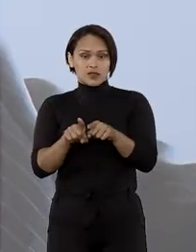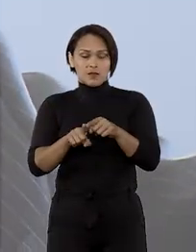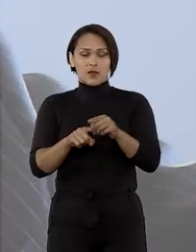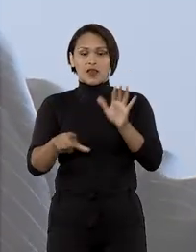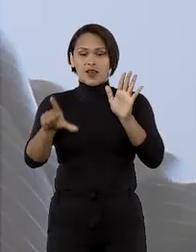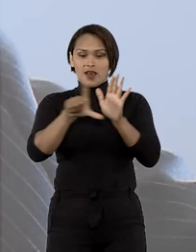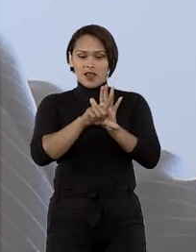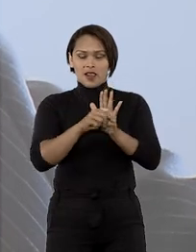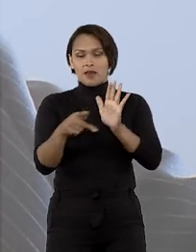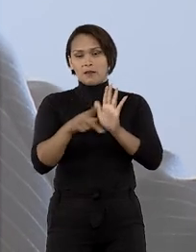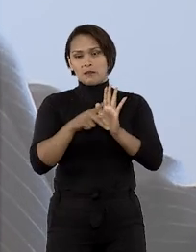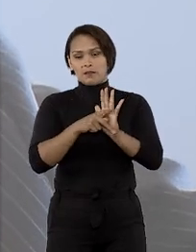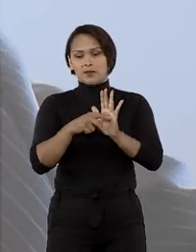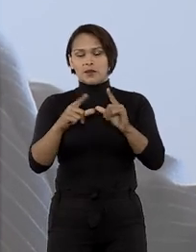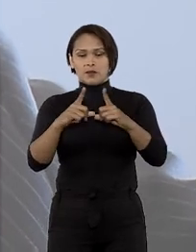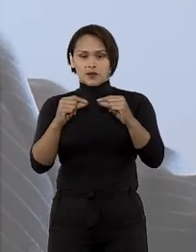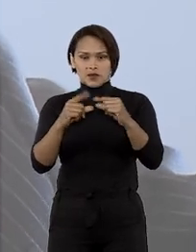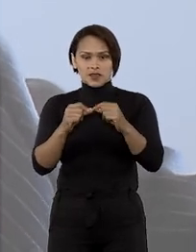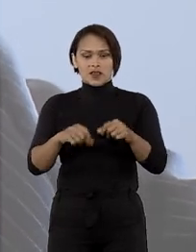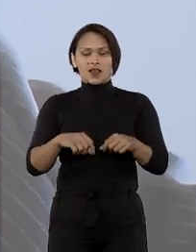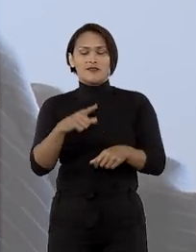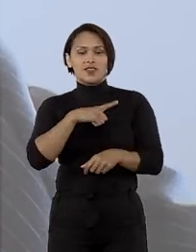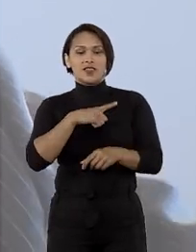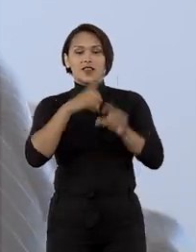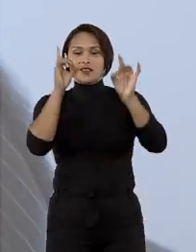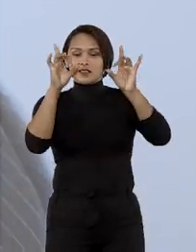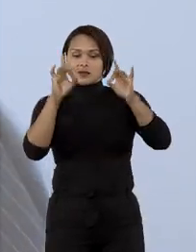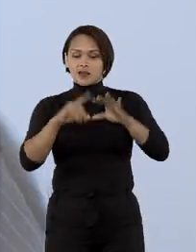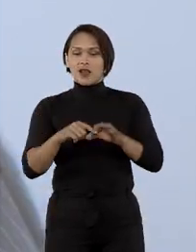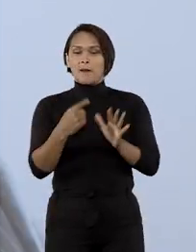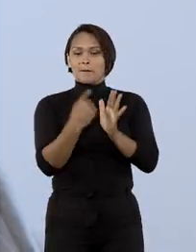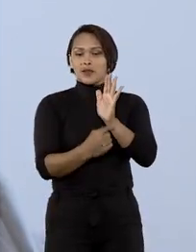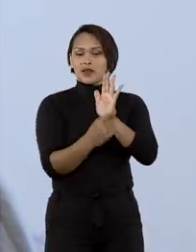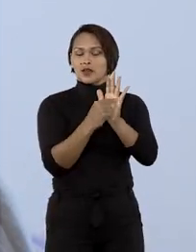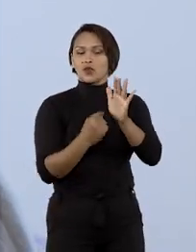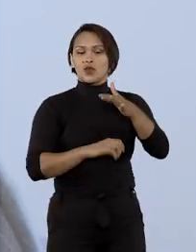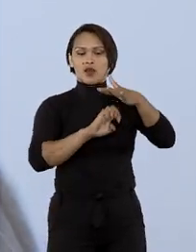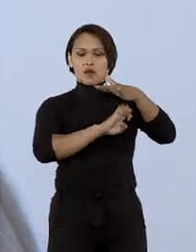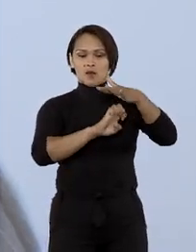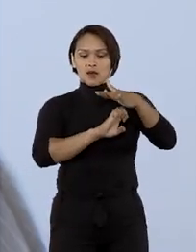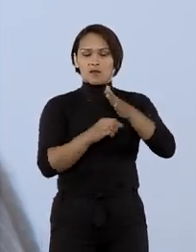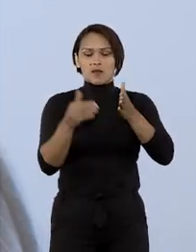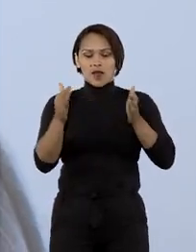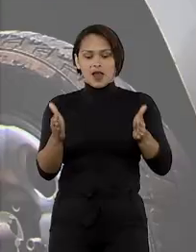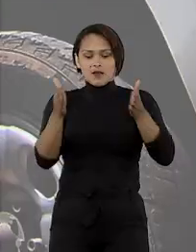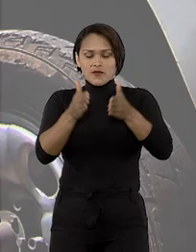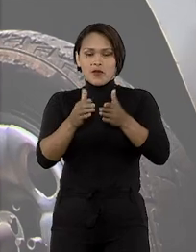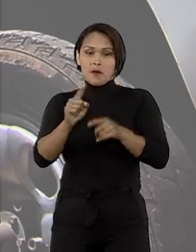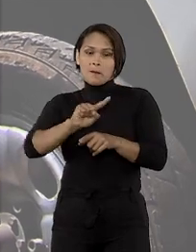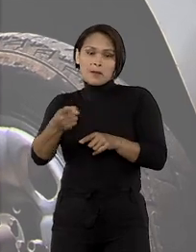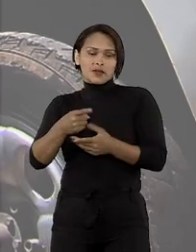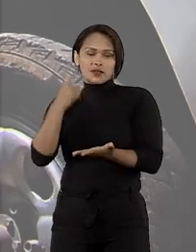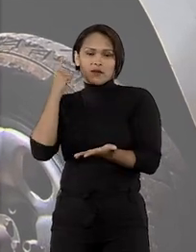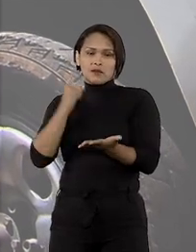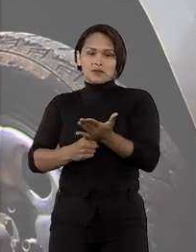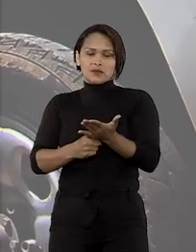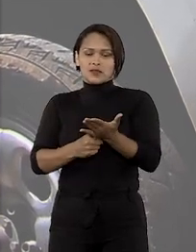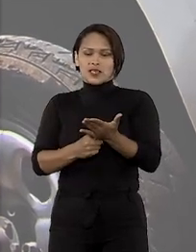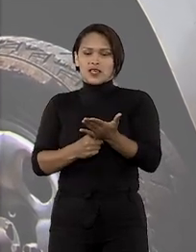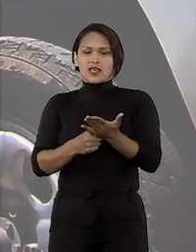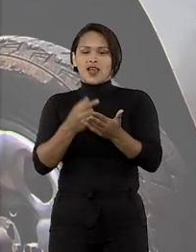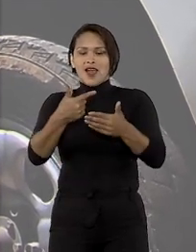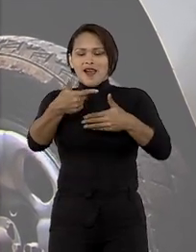orgânica do DF exige lei específica para a criação e extinção de uma empresa estatal matriz, mas não se aplica a